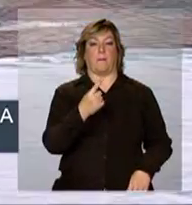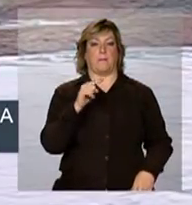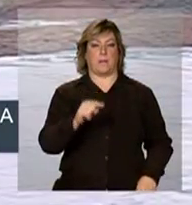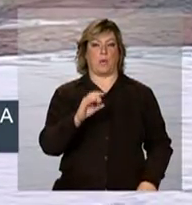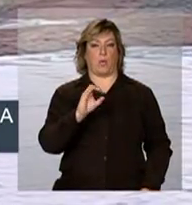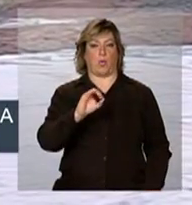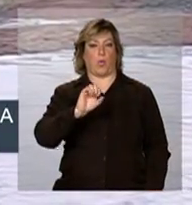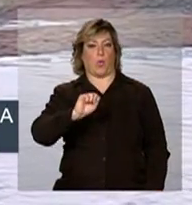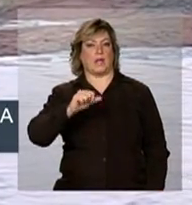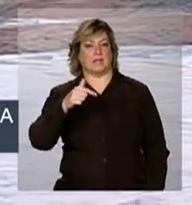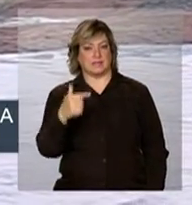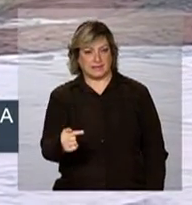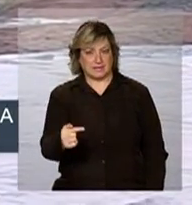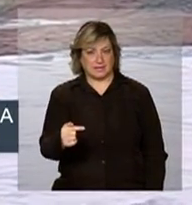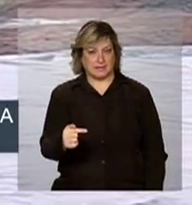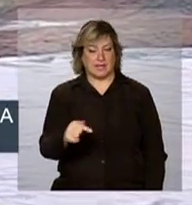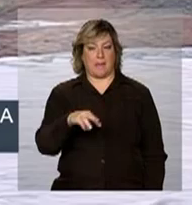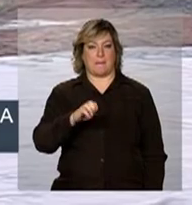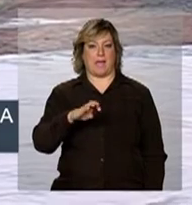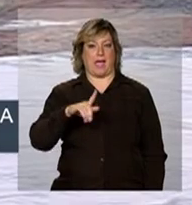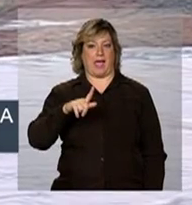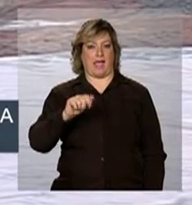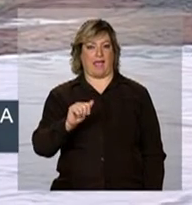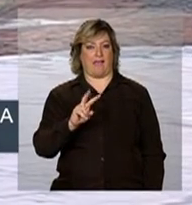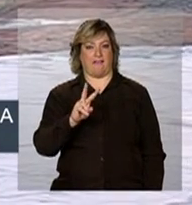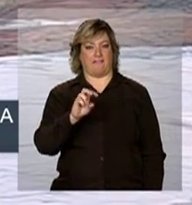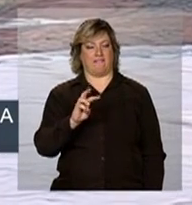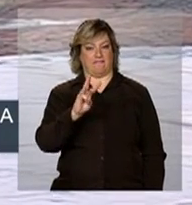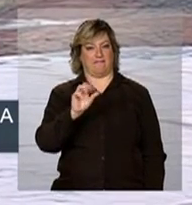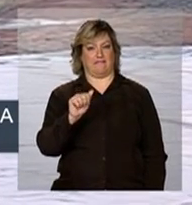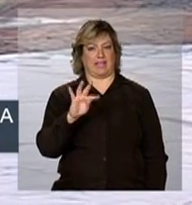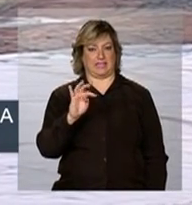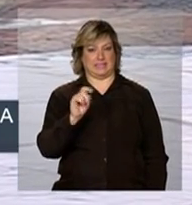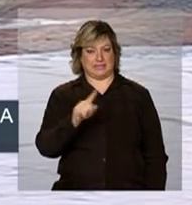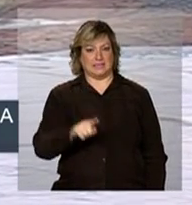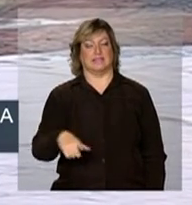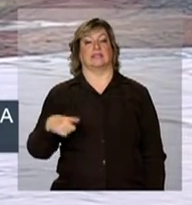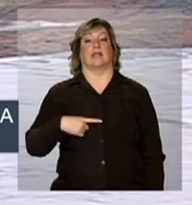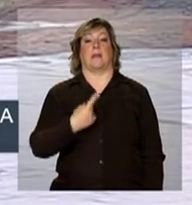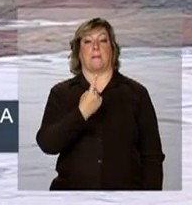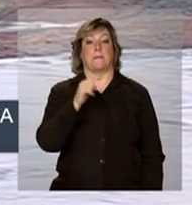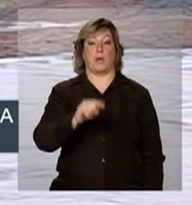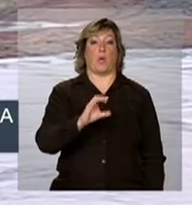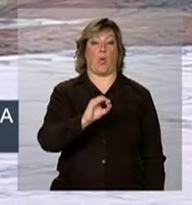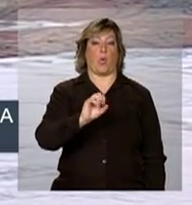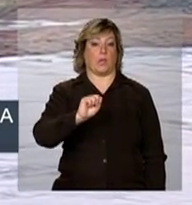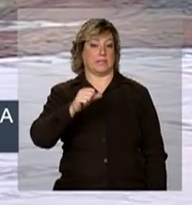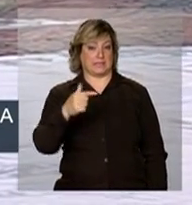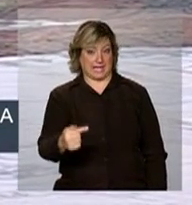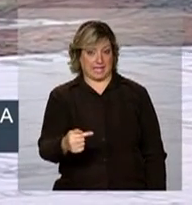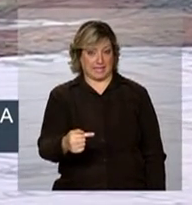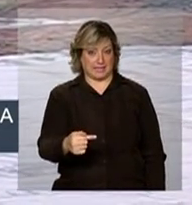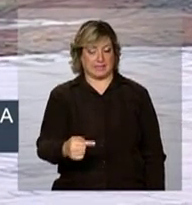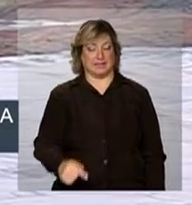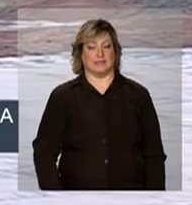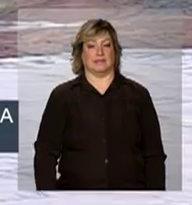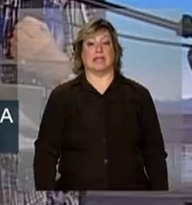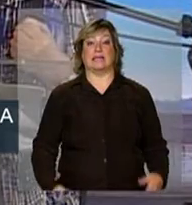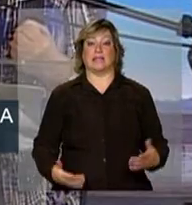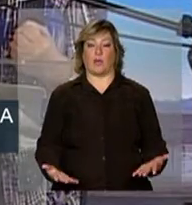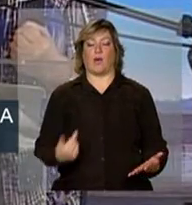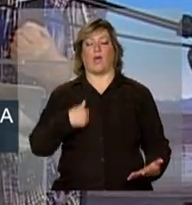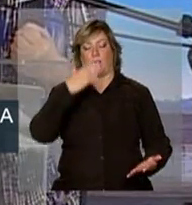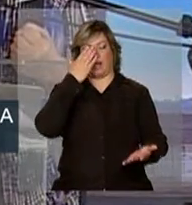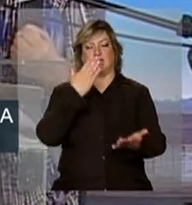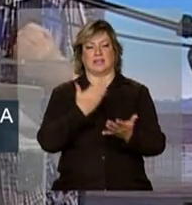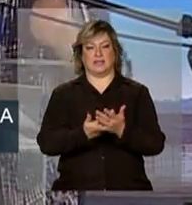porque são 1.087 megawatts, é 1.087, e aí eu acredito